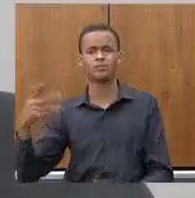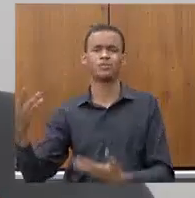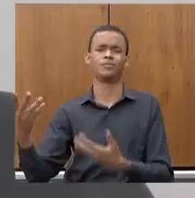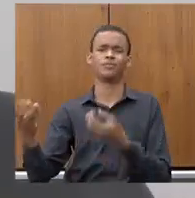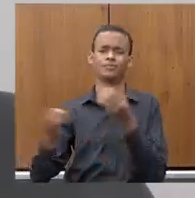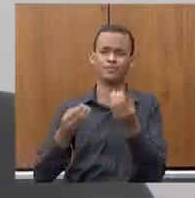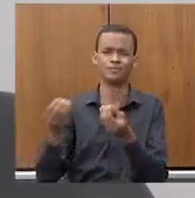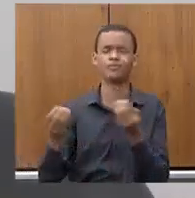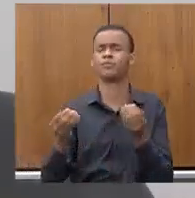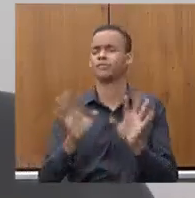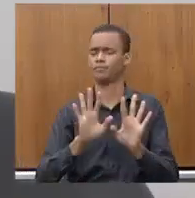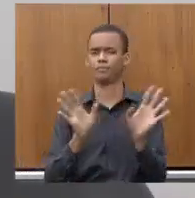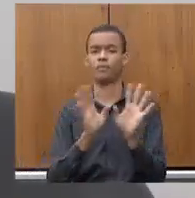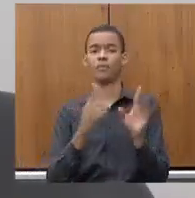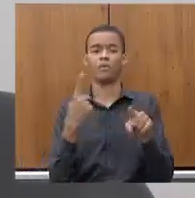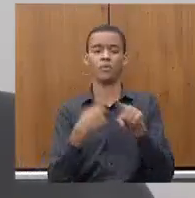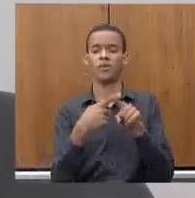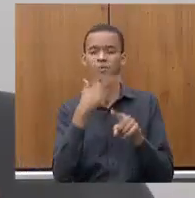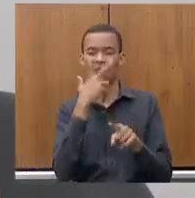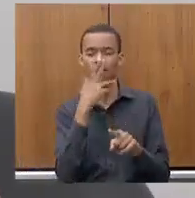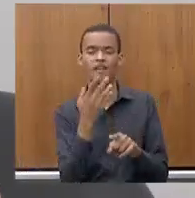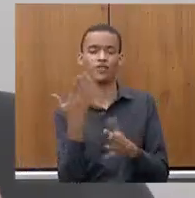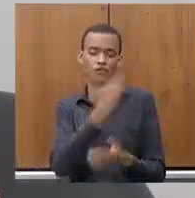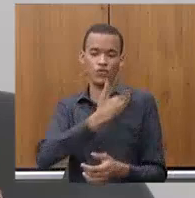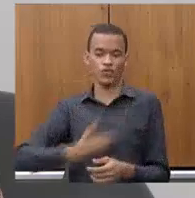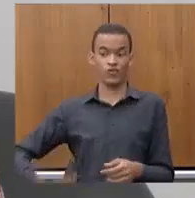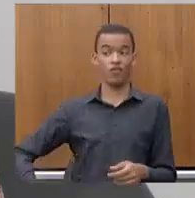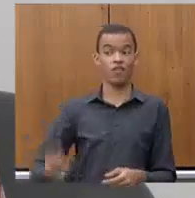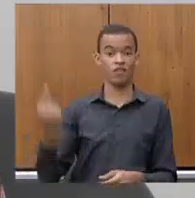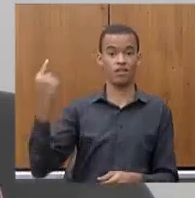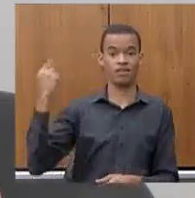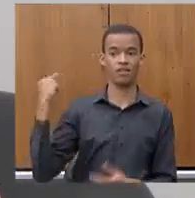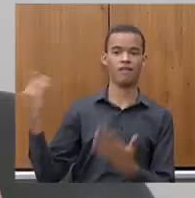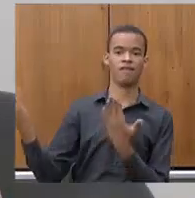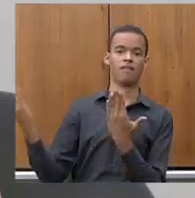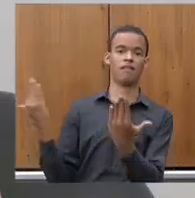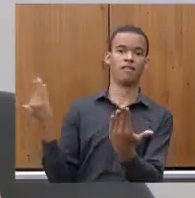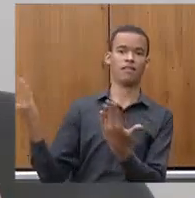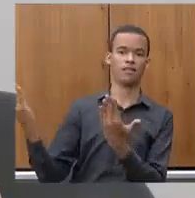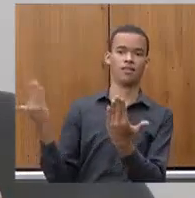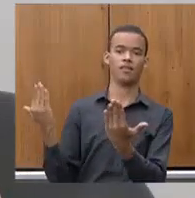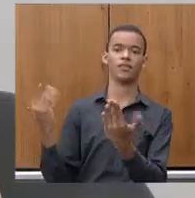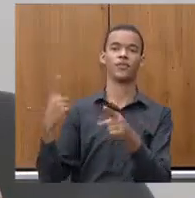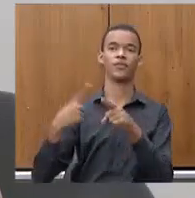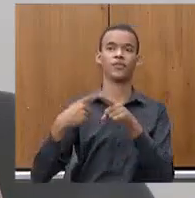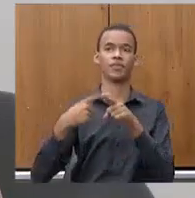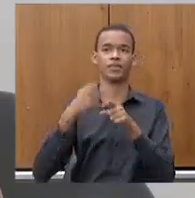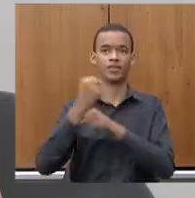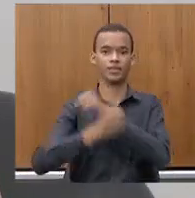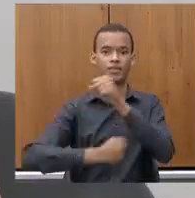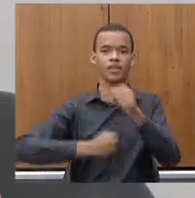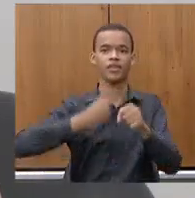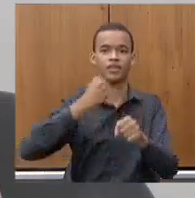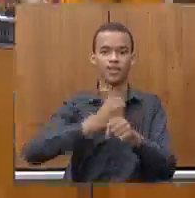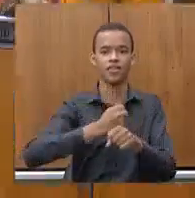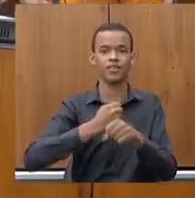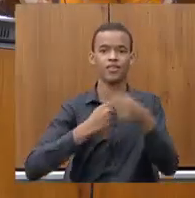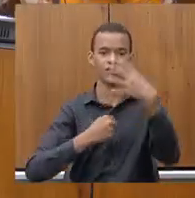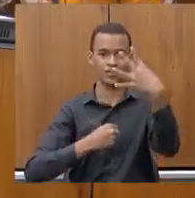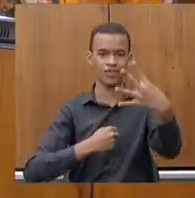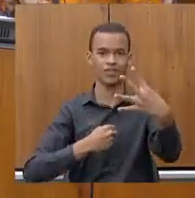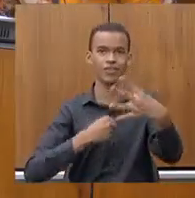balanço da gestão anterior. Eu vou ver se na gestão que vem vai continuar assim, deputado. Será que nós vamos ficar quatro anos, os